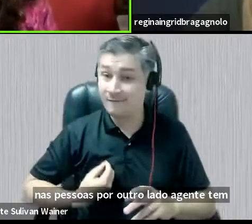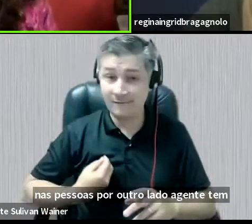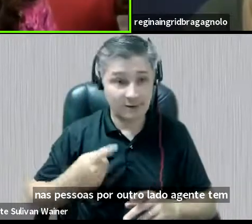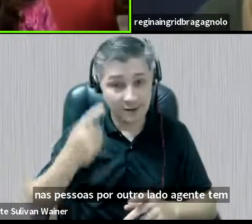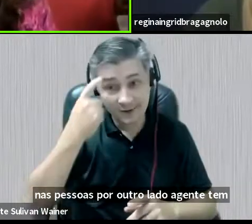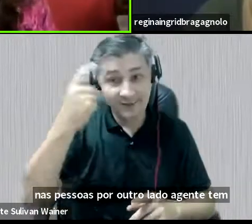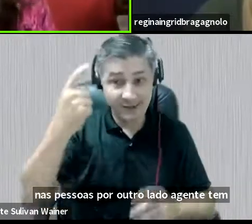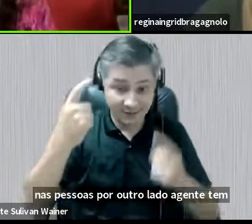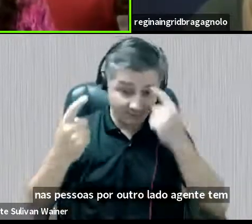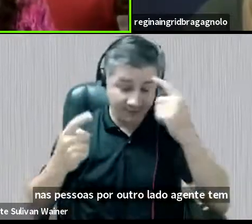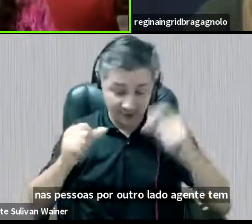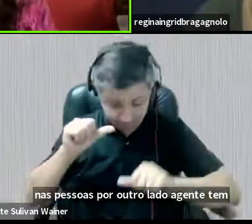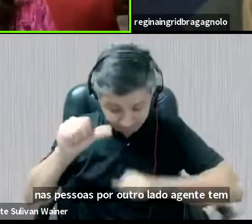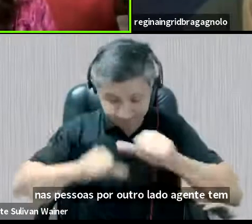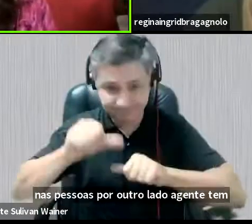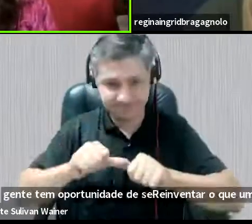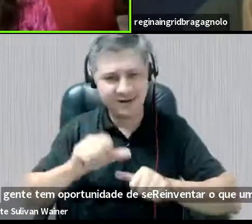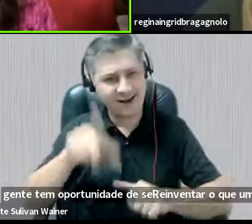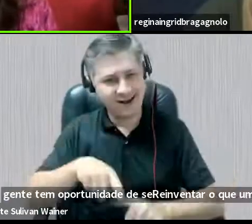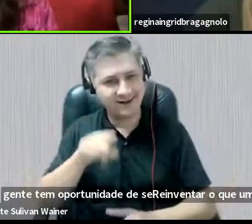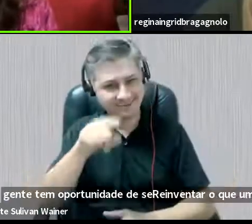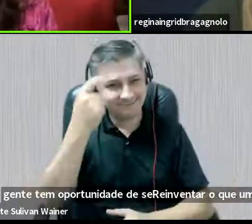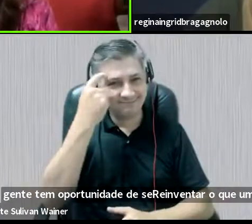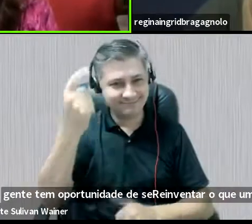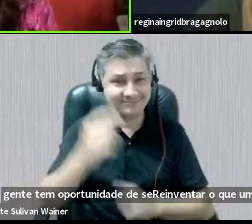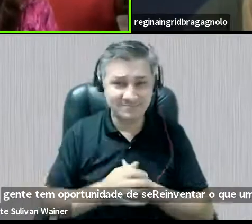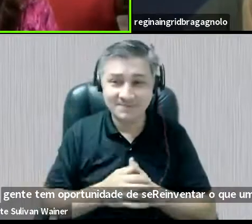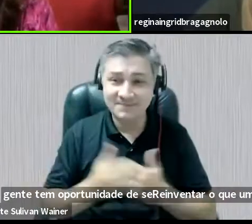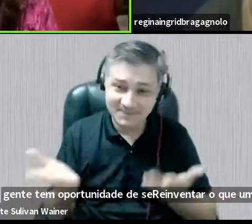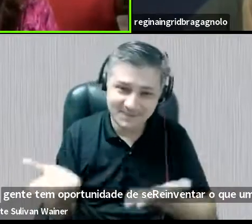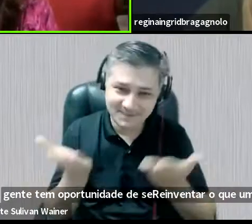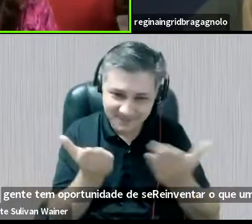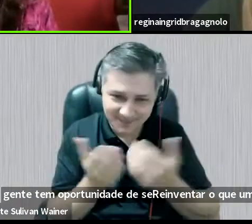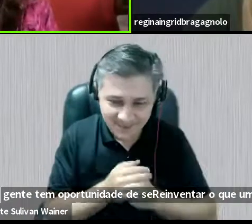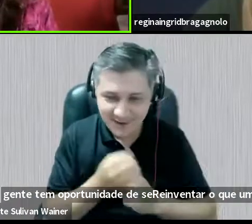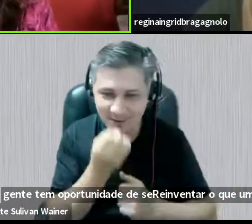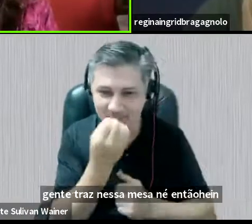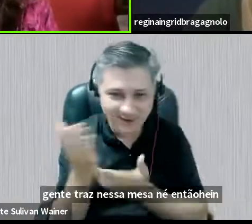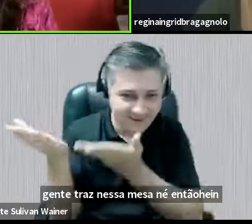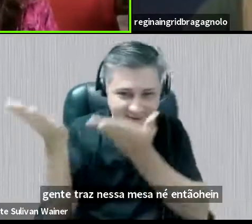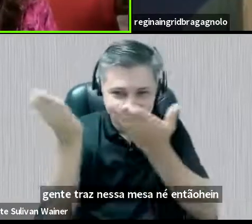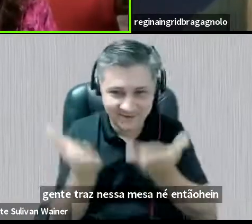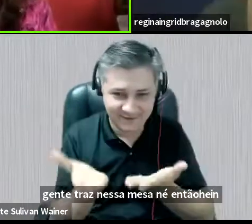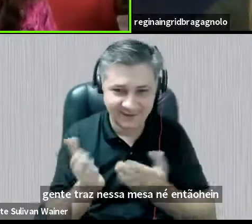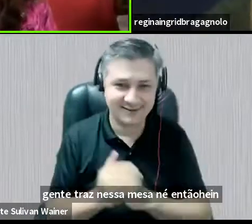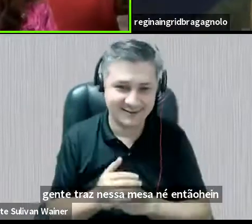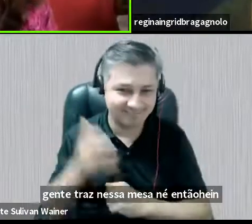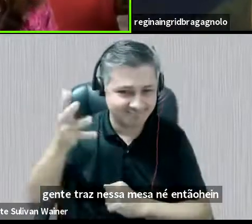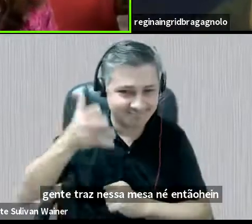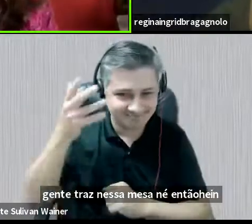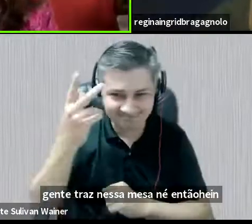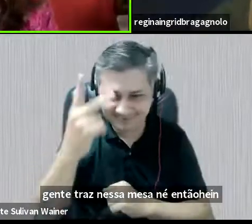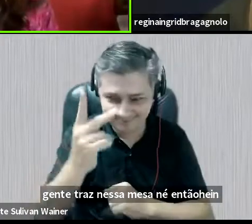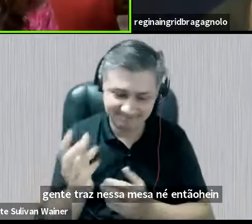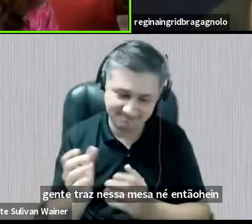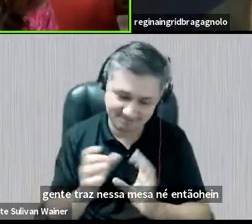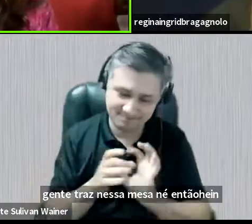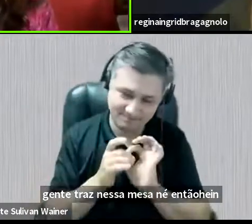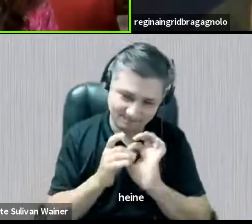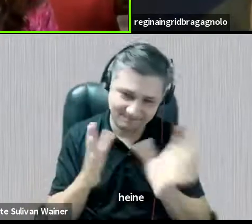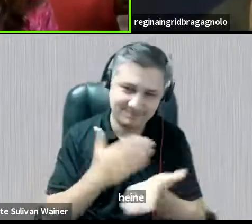que a gente traz nessa mesa, né. Então, Ingrid, muito bem-vinda e a palavra está com você.